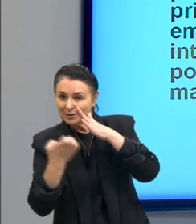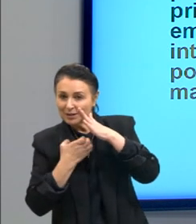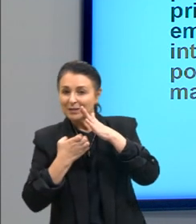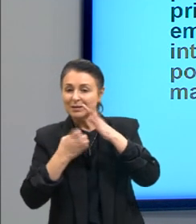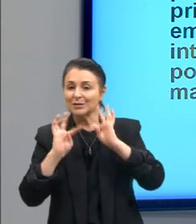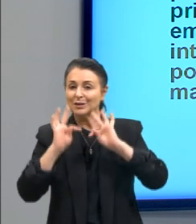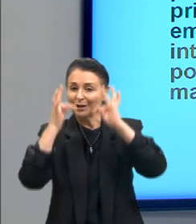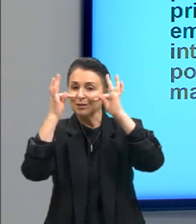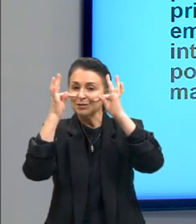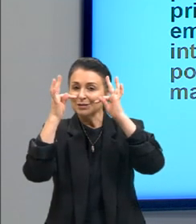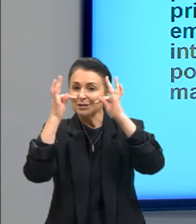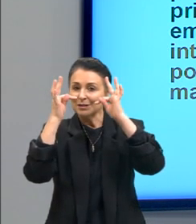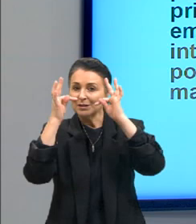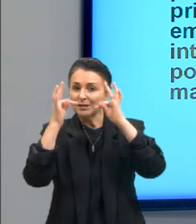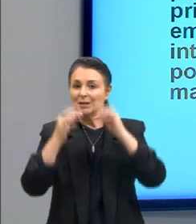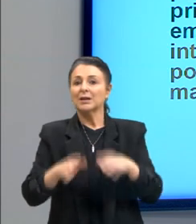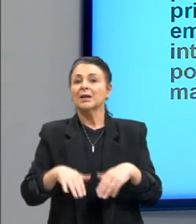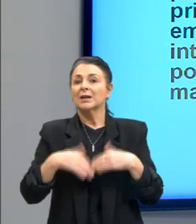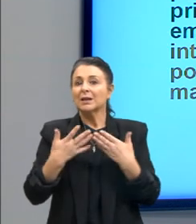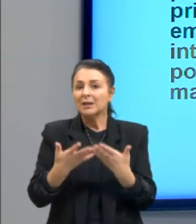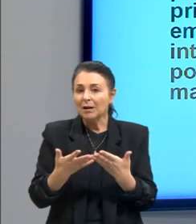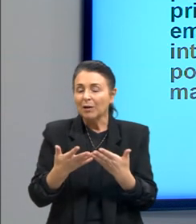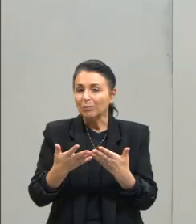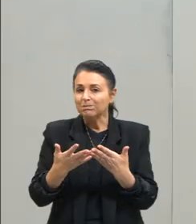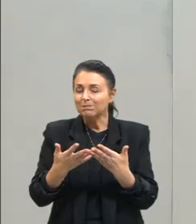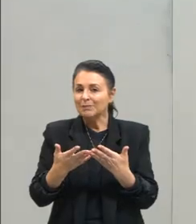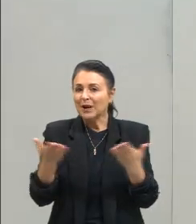tendo em vista